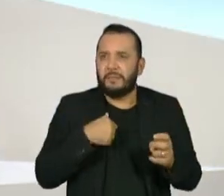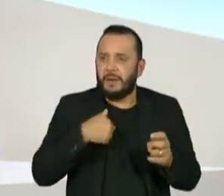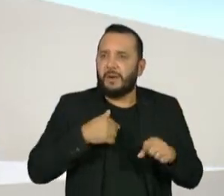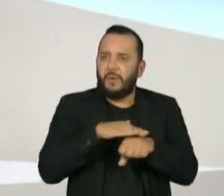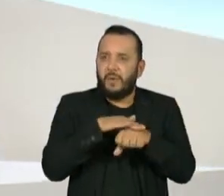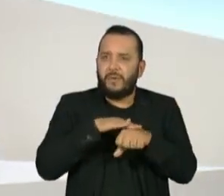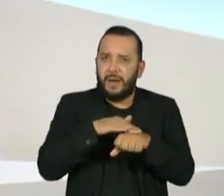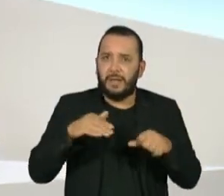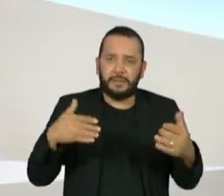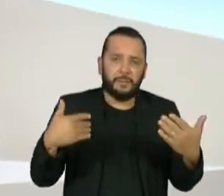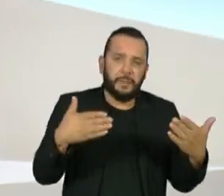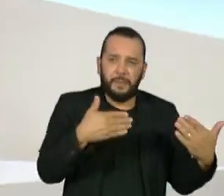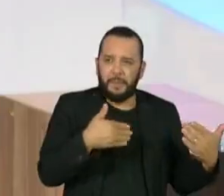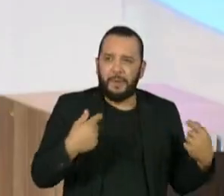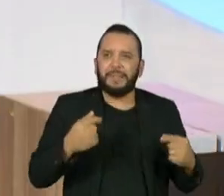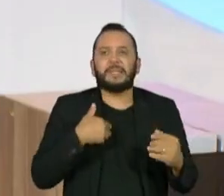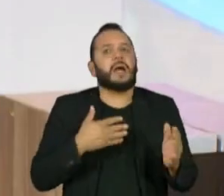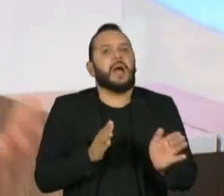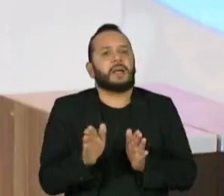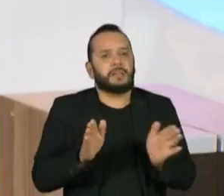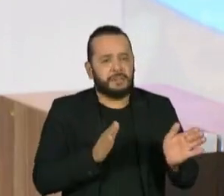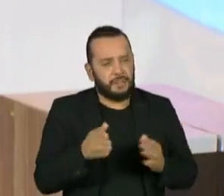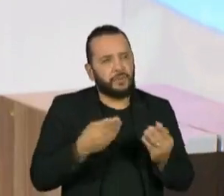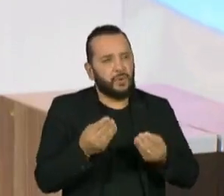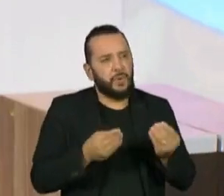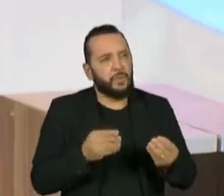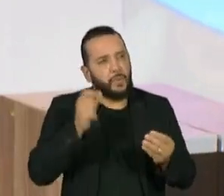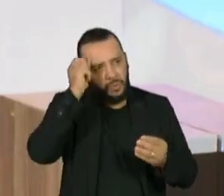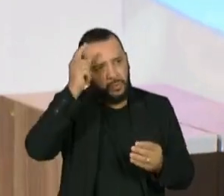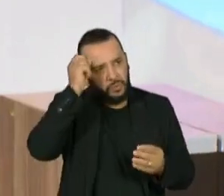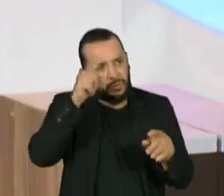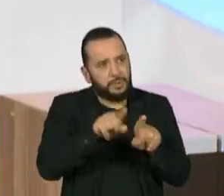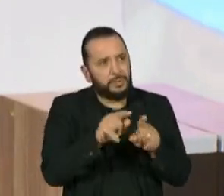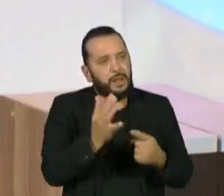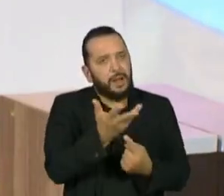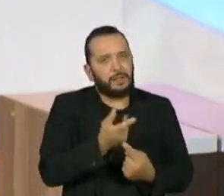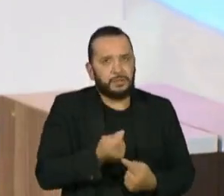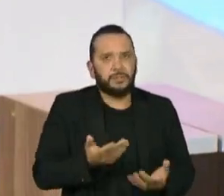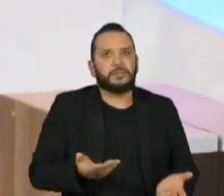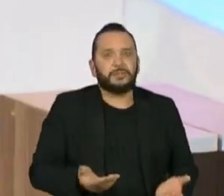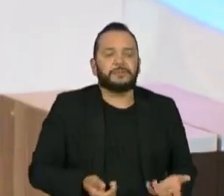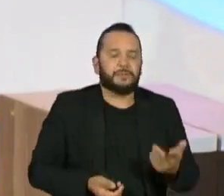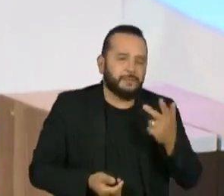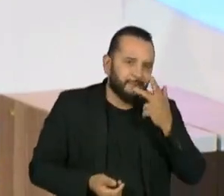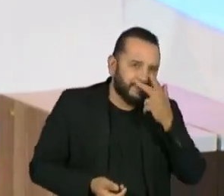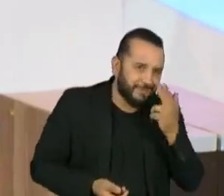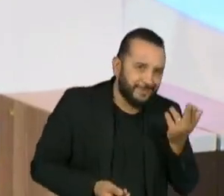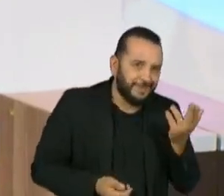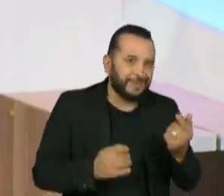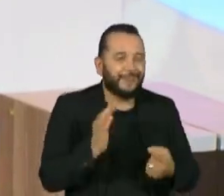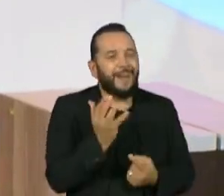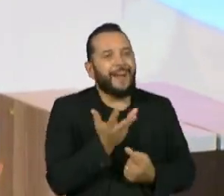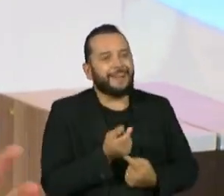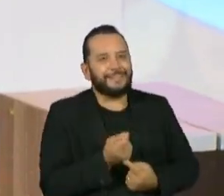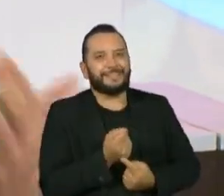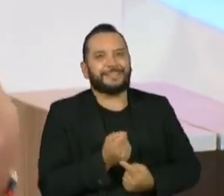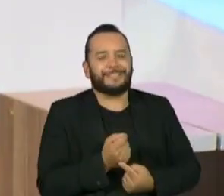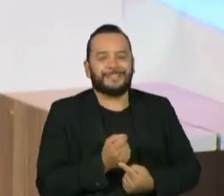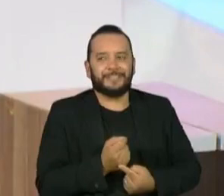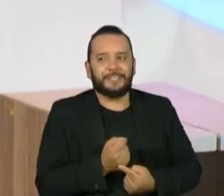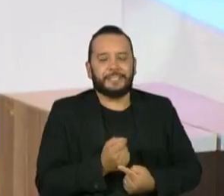melhor do que isso através da cultura e através da arte. Eu acho que a arte, e foi por isso que